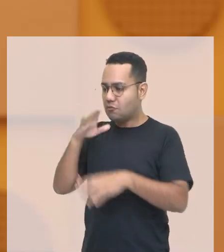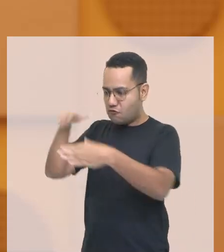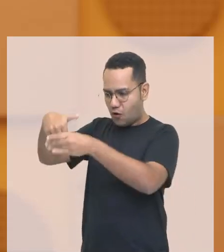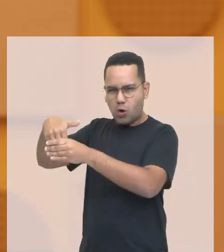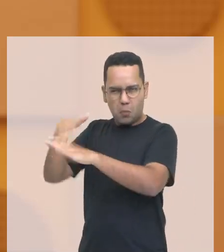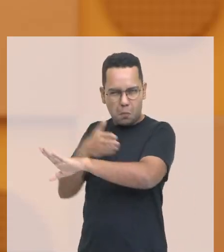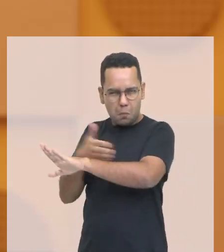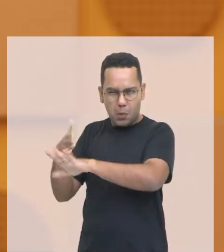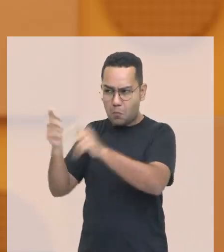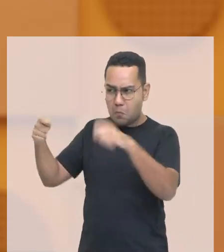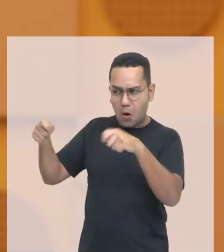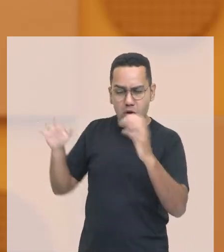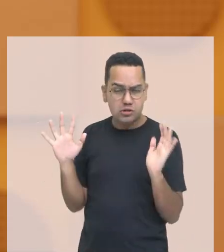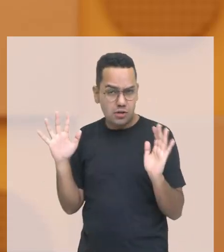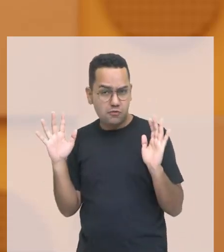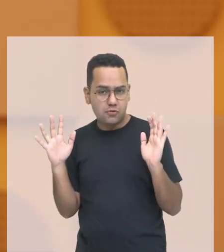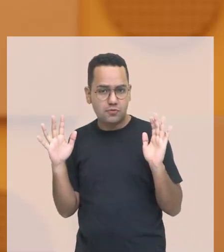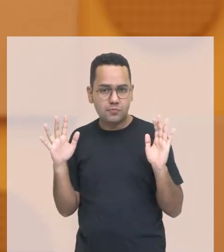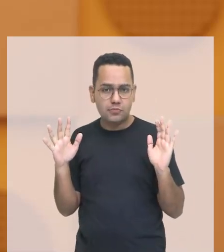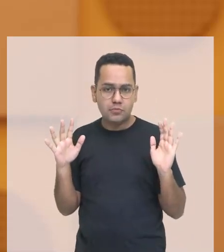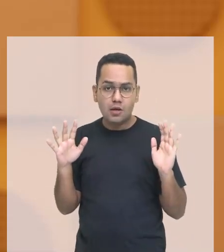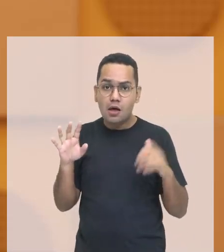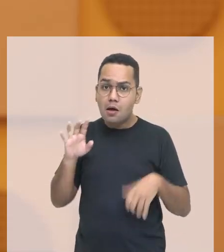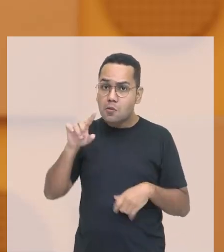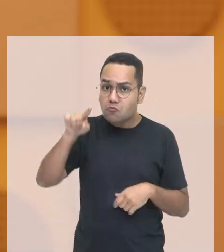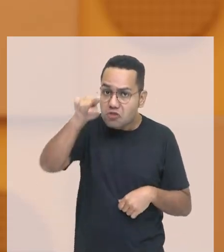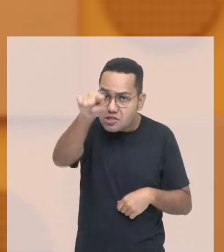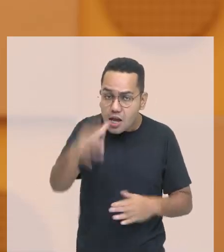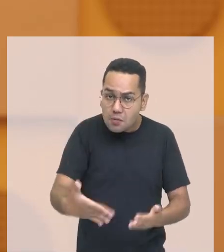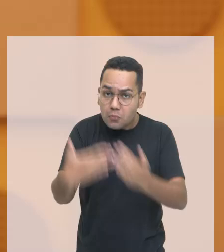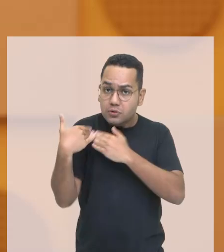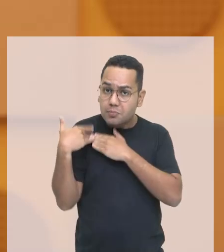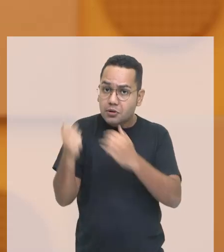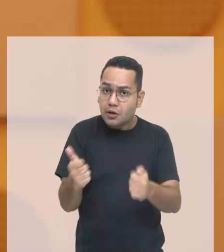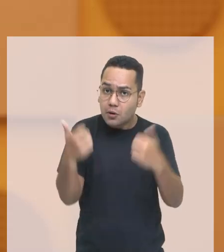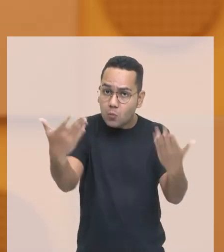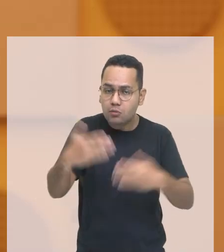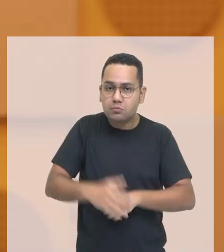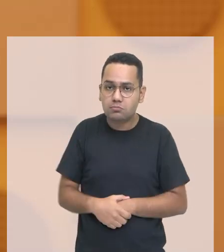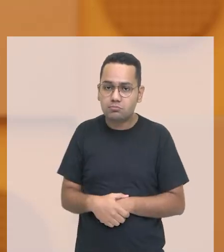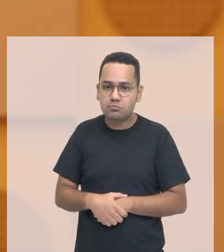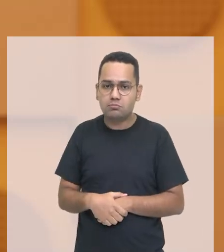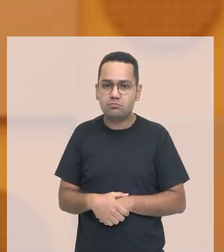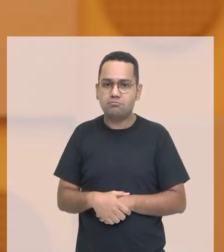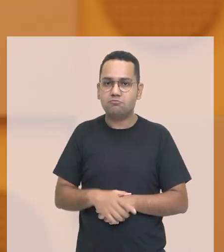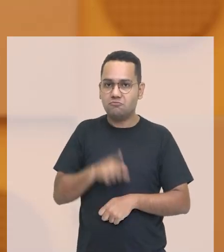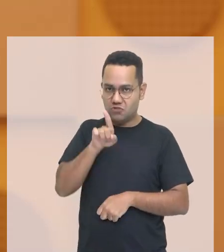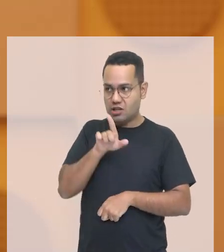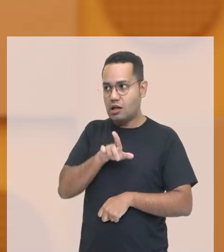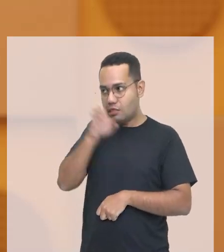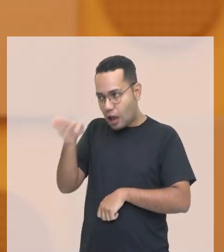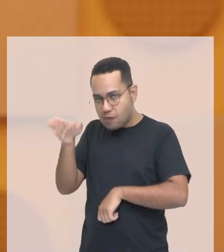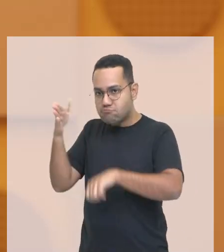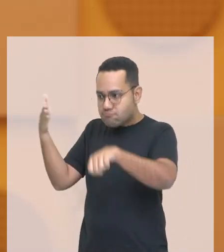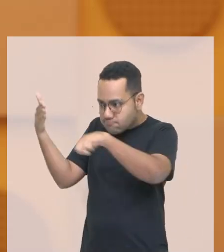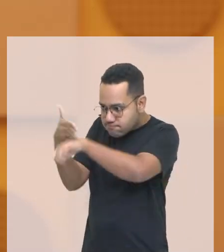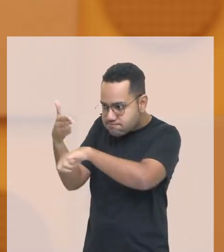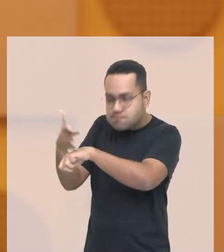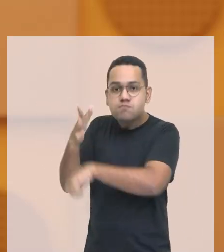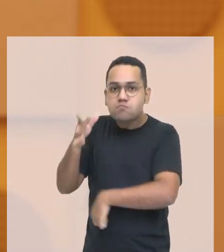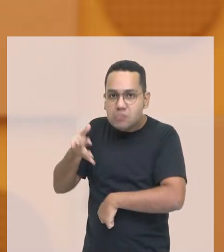melhor. O que é uma obrigação sua como cidadão é participar da festa da democracia você